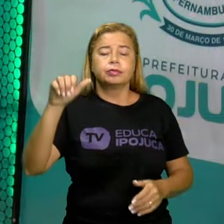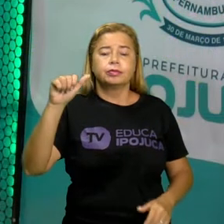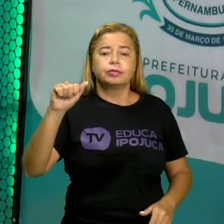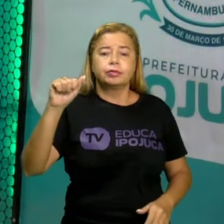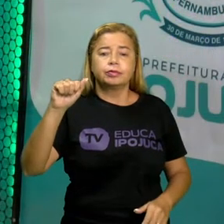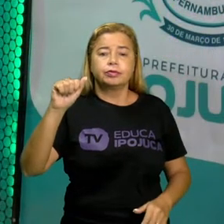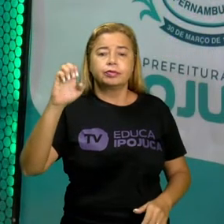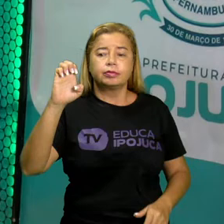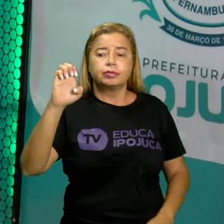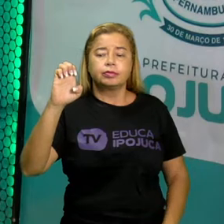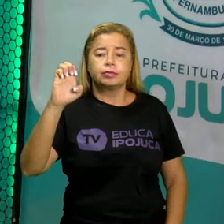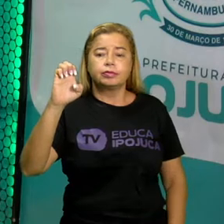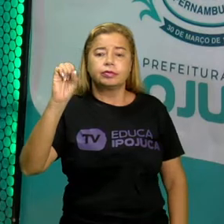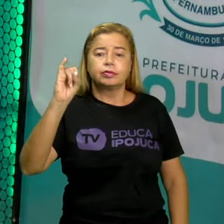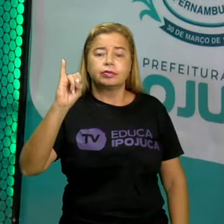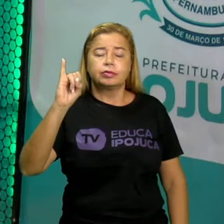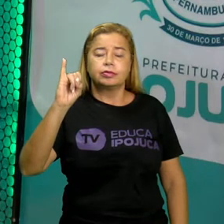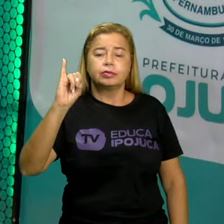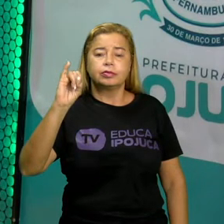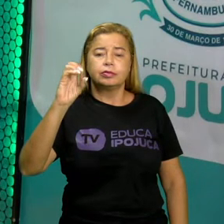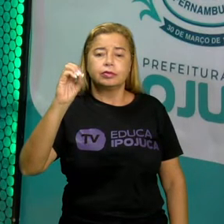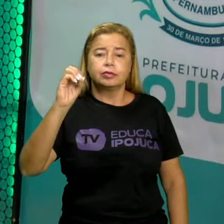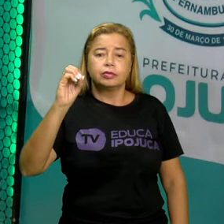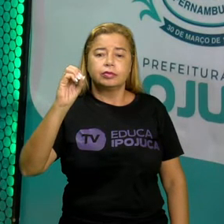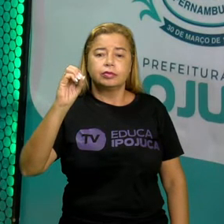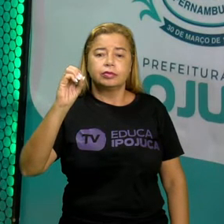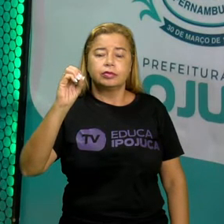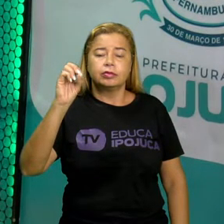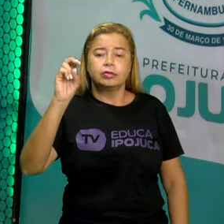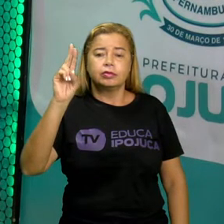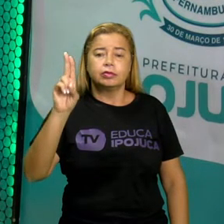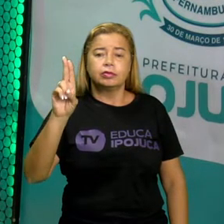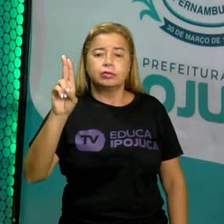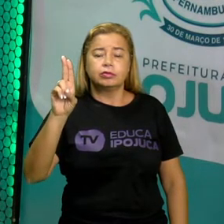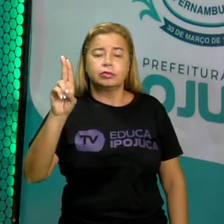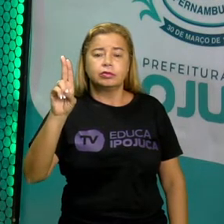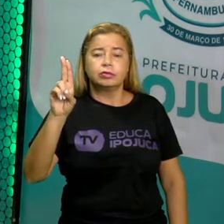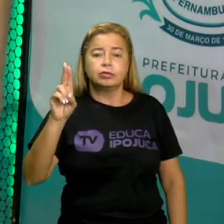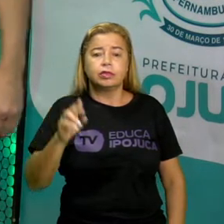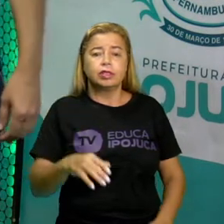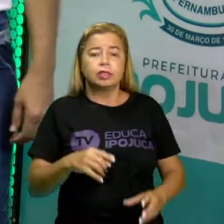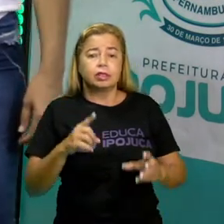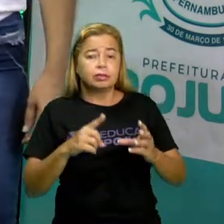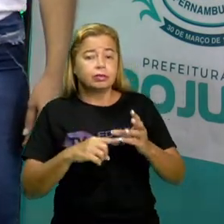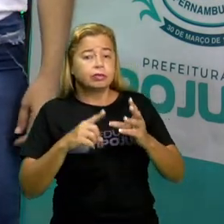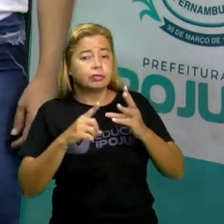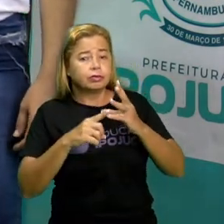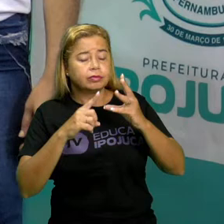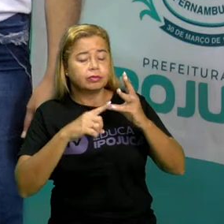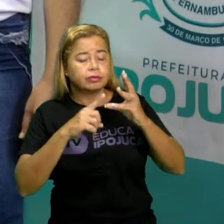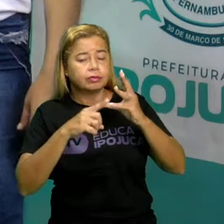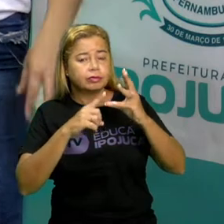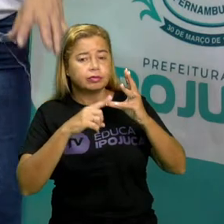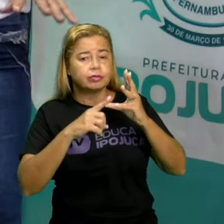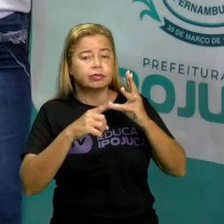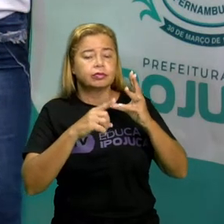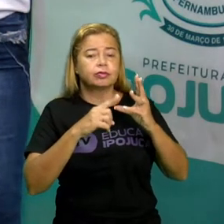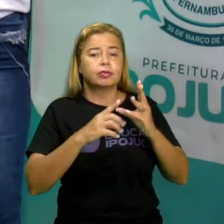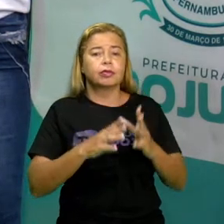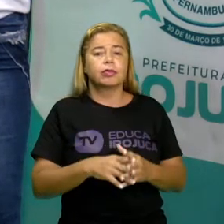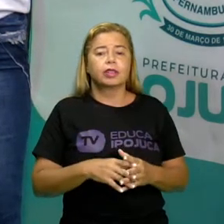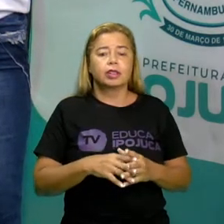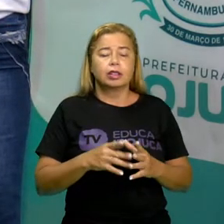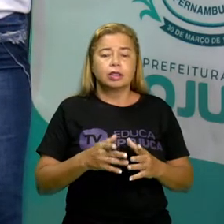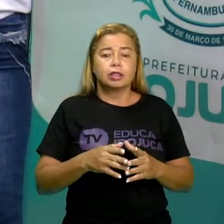A, E, I, O e U. Essa daqui são as vogais, que